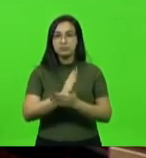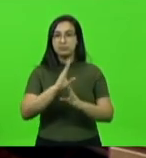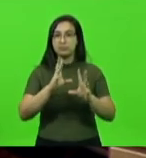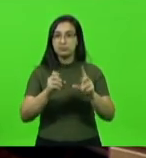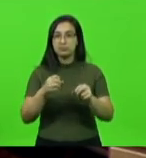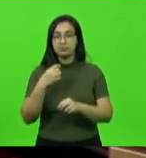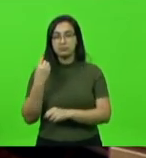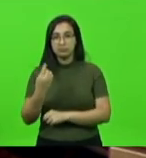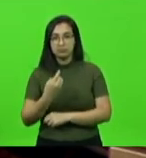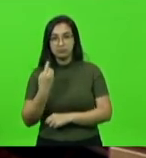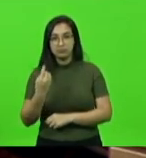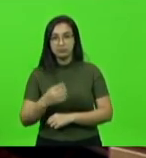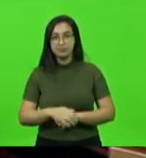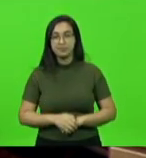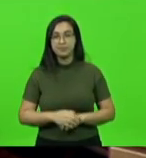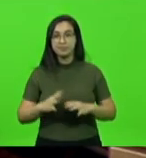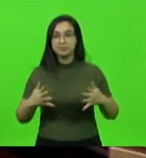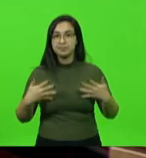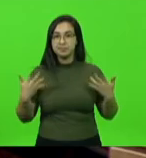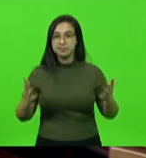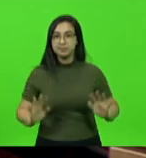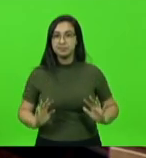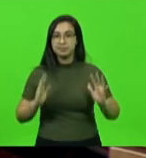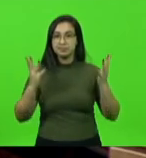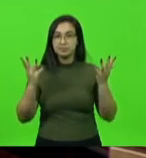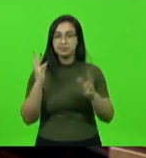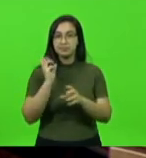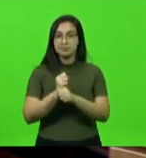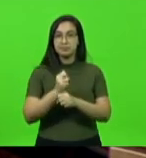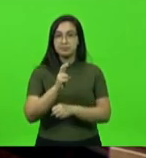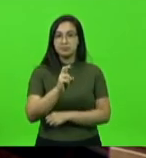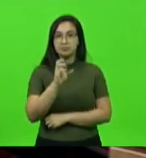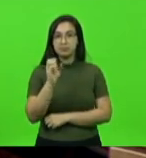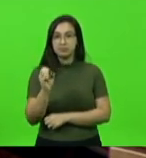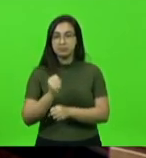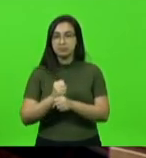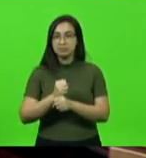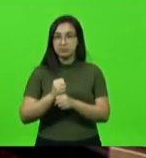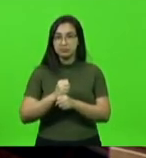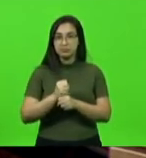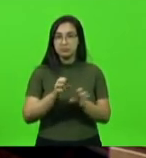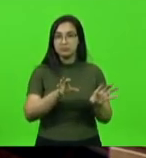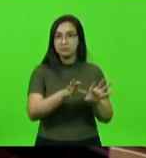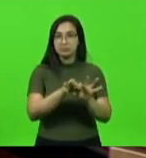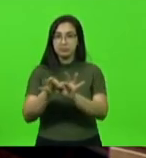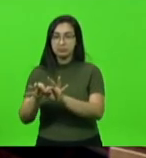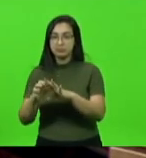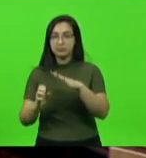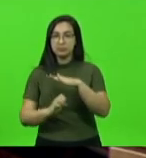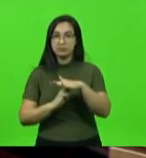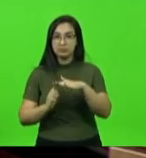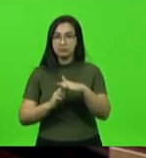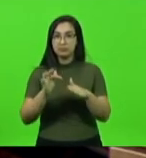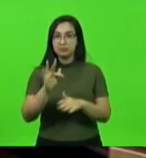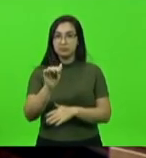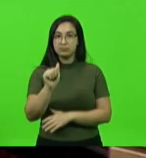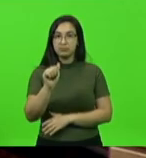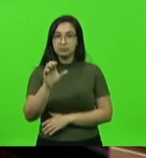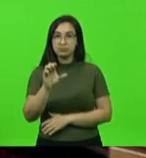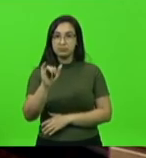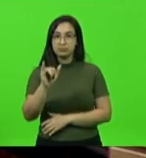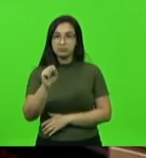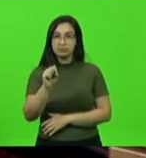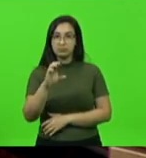parlamentares, em comemoração dos 50 anos da Federação das Associações Empresariais de Santa Catarina, FASISC. No momento